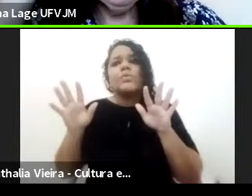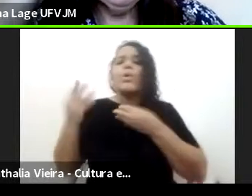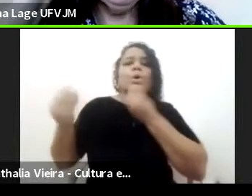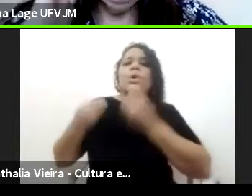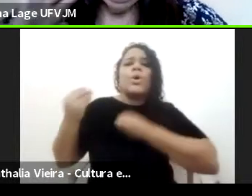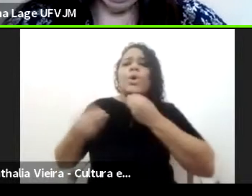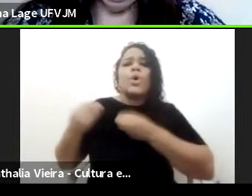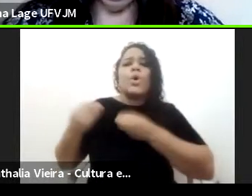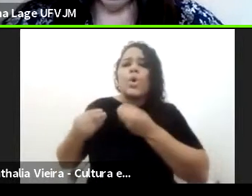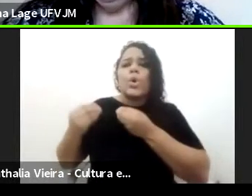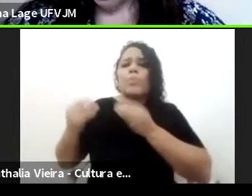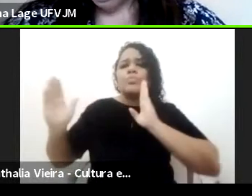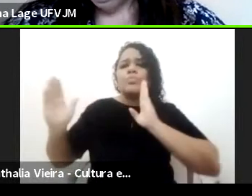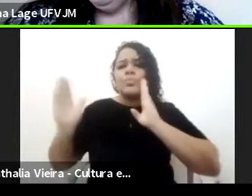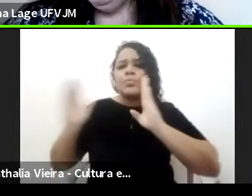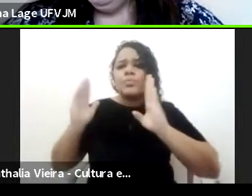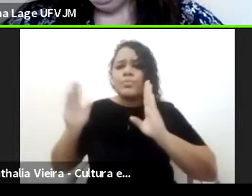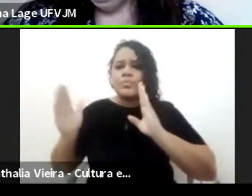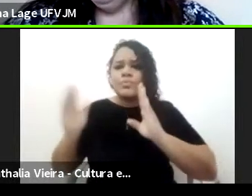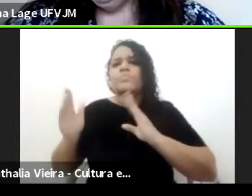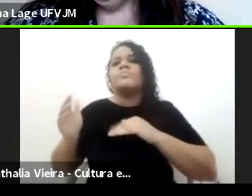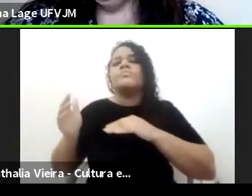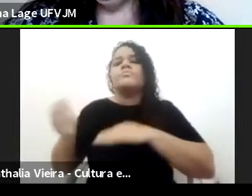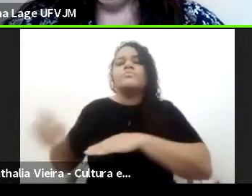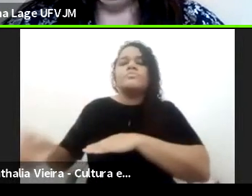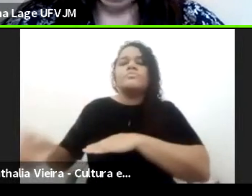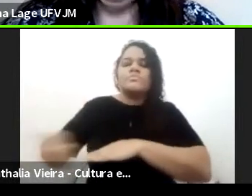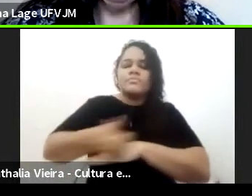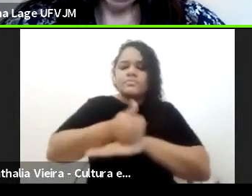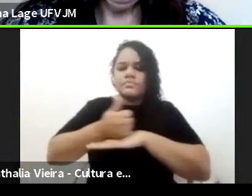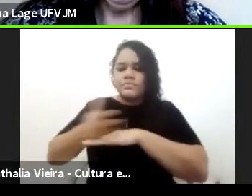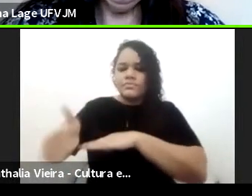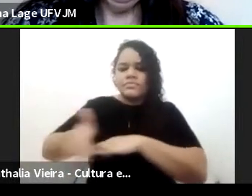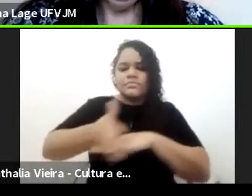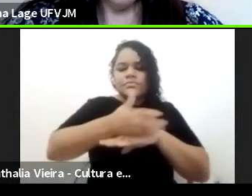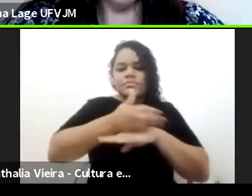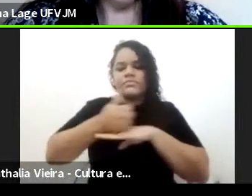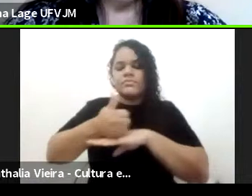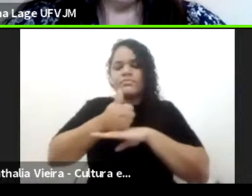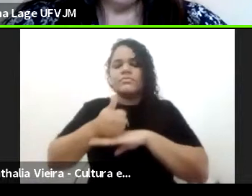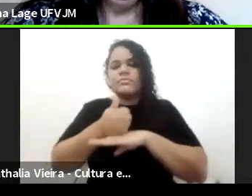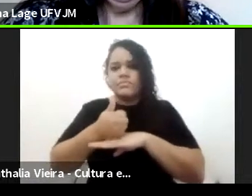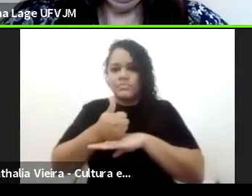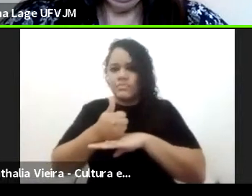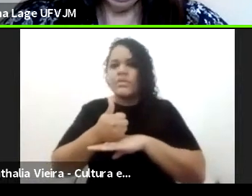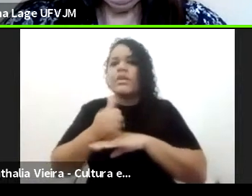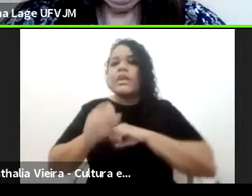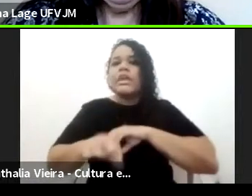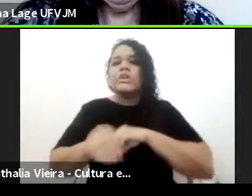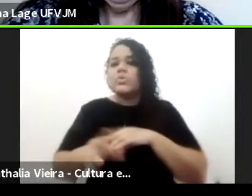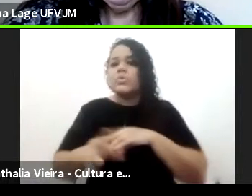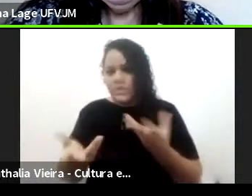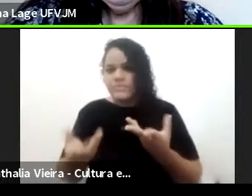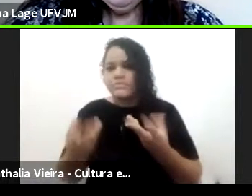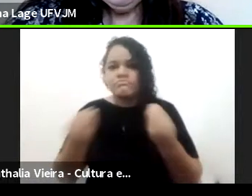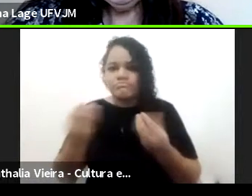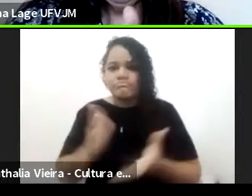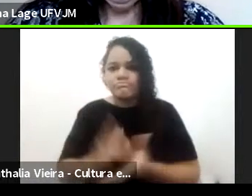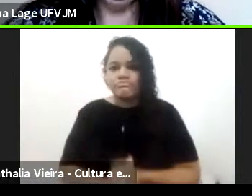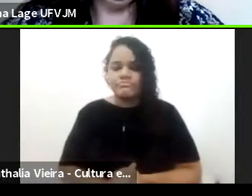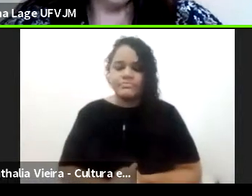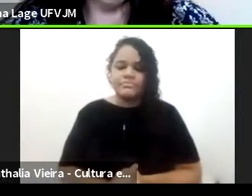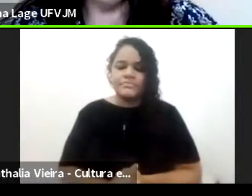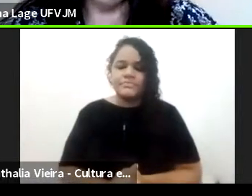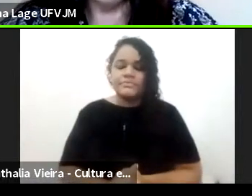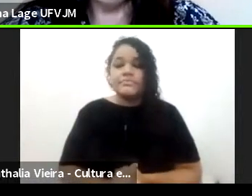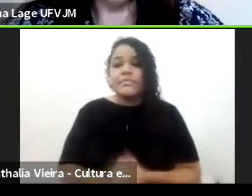colonial. Eu entendo que falar, por exemplo, eu não vou aqui falar o que foi